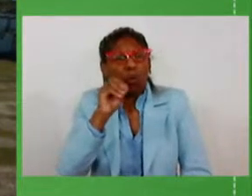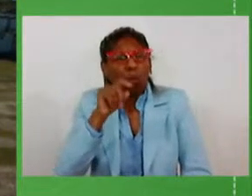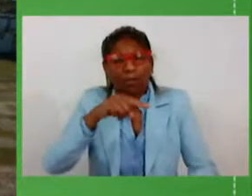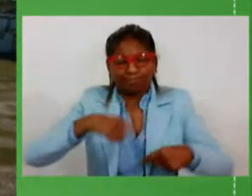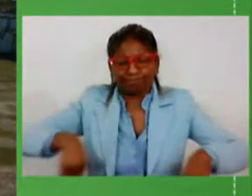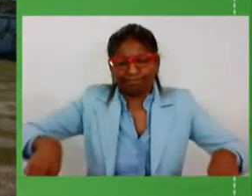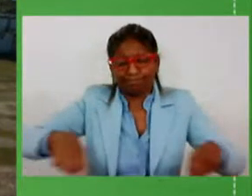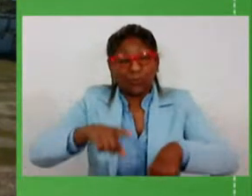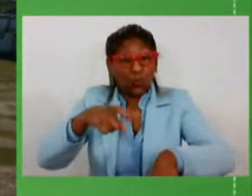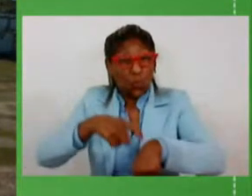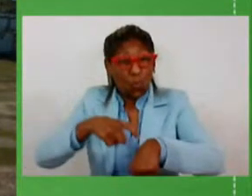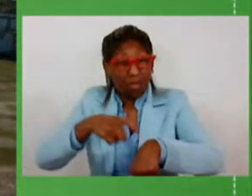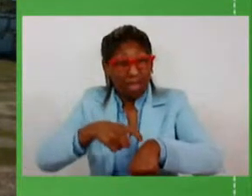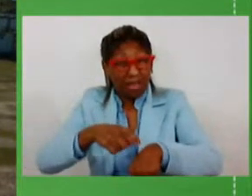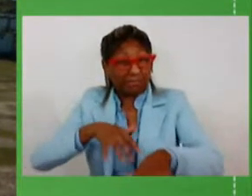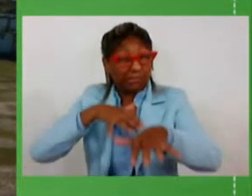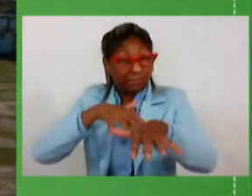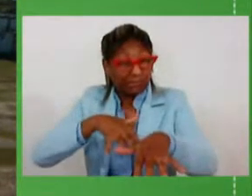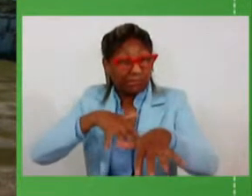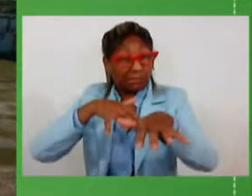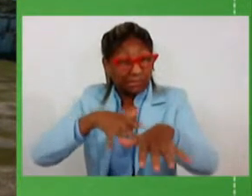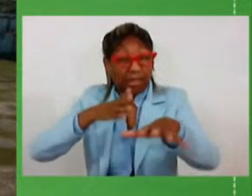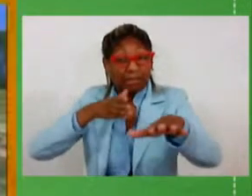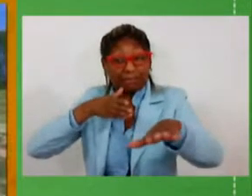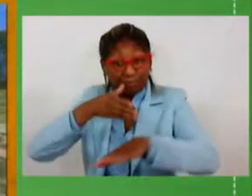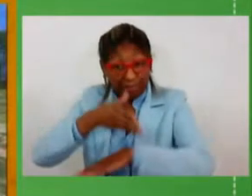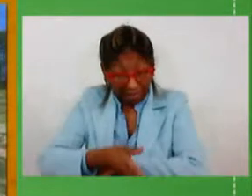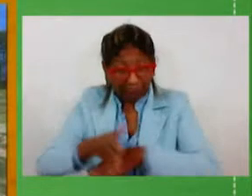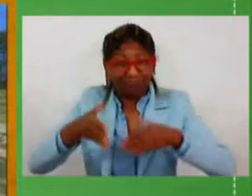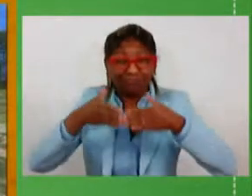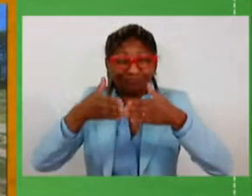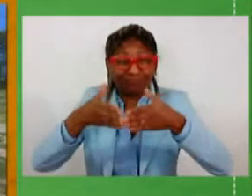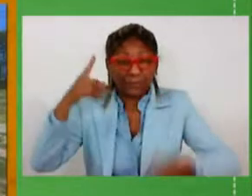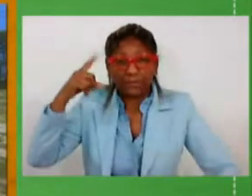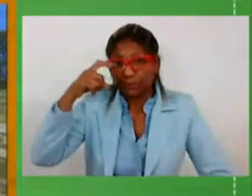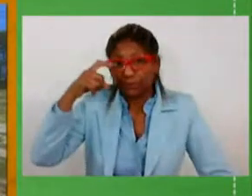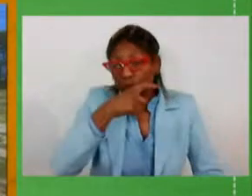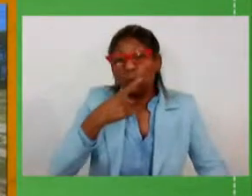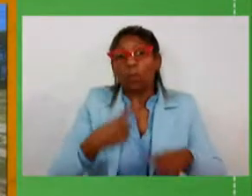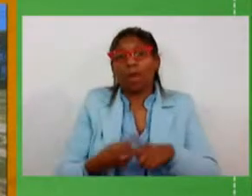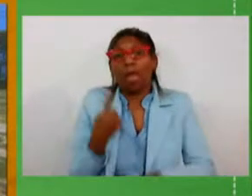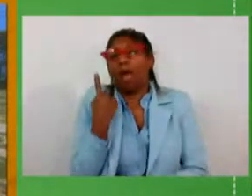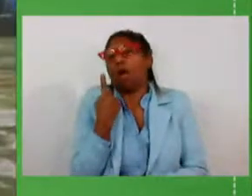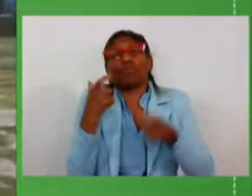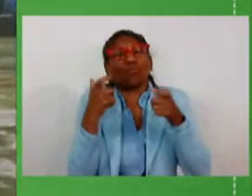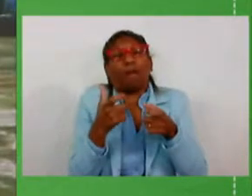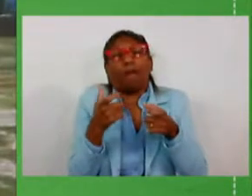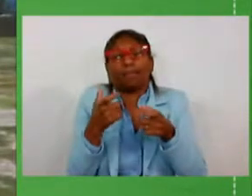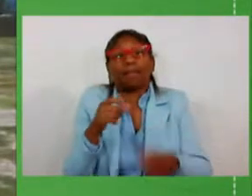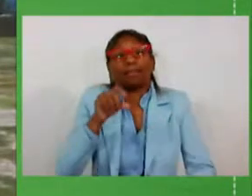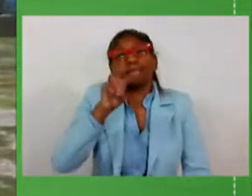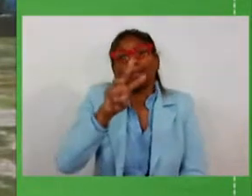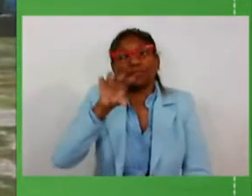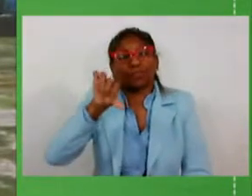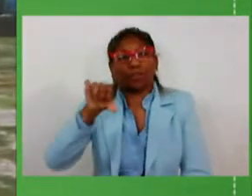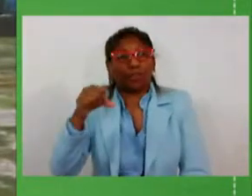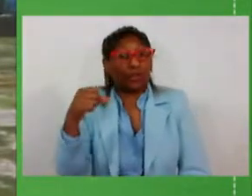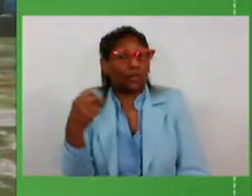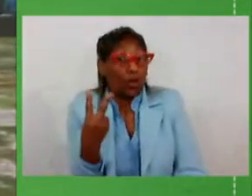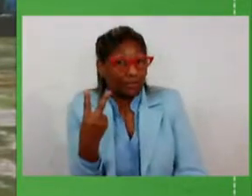e até o próprio acesso ao porto de Rio Grande fica comprometido porque muita gente acaba usando a extensão da 392 que deveria ser